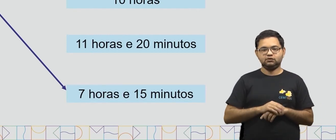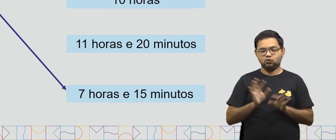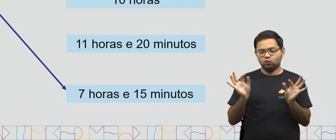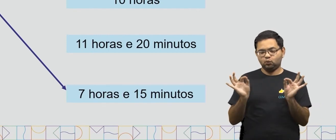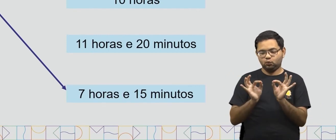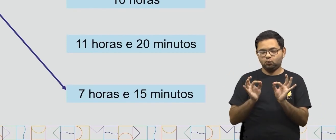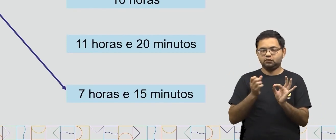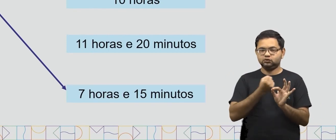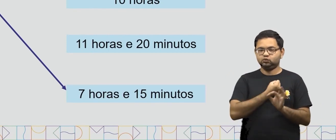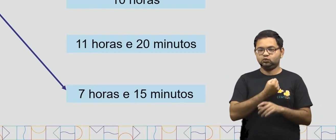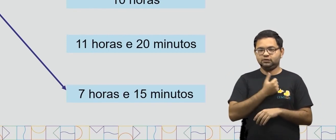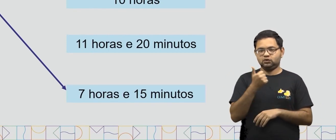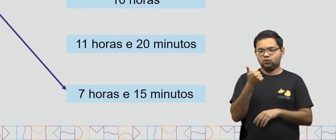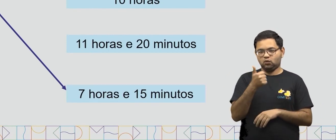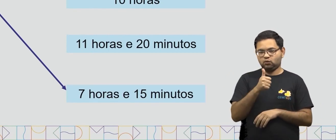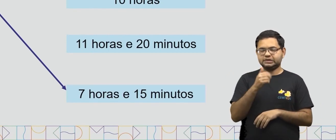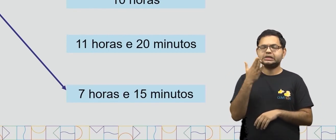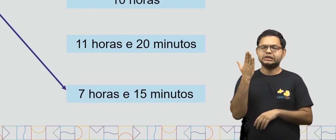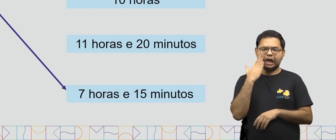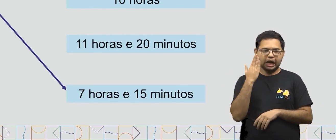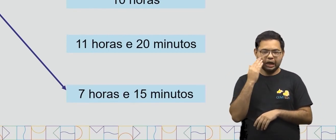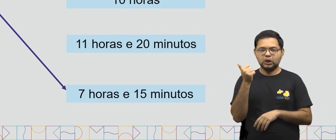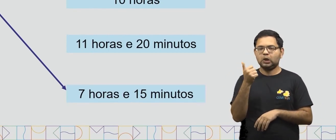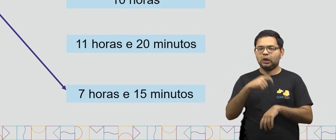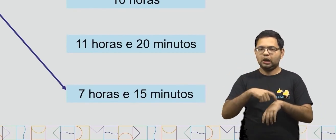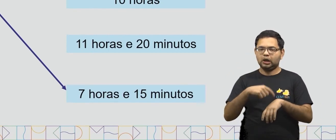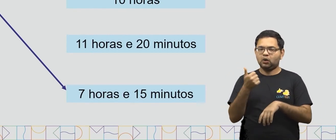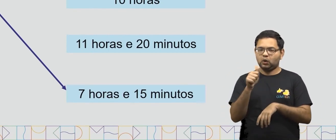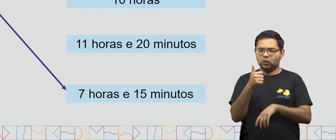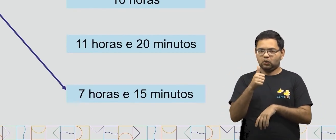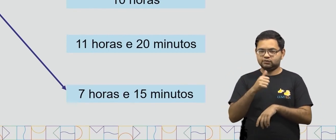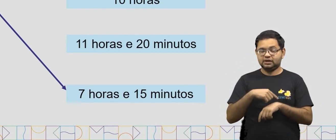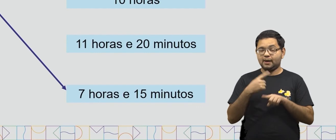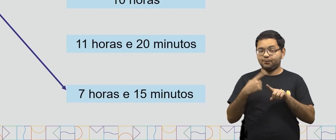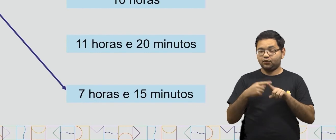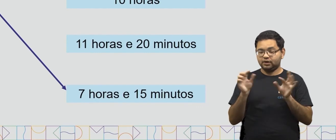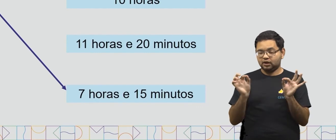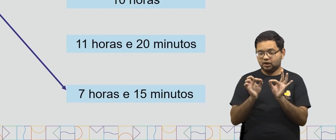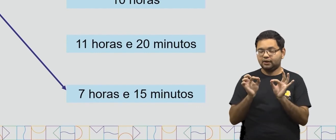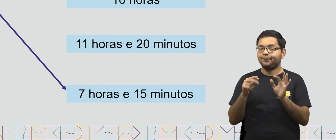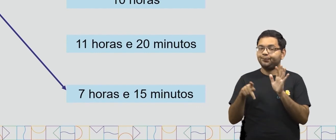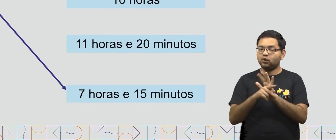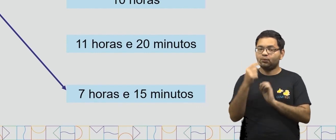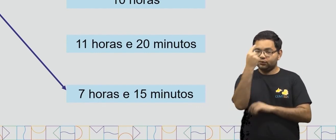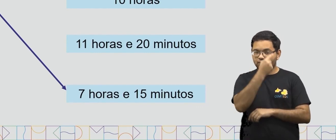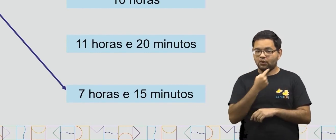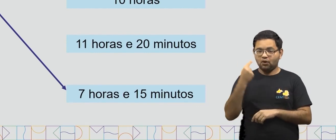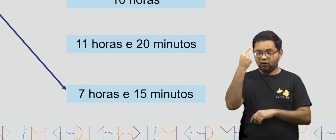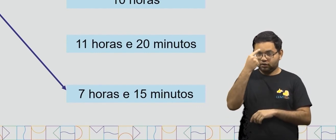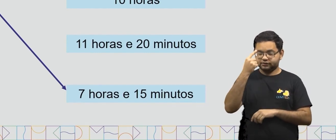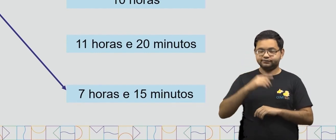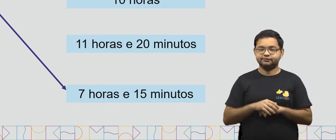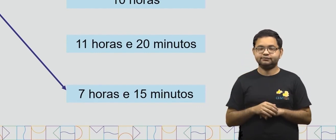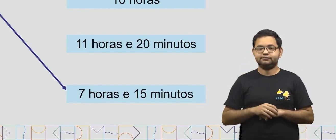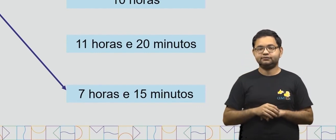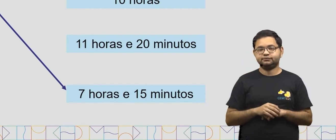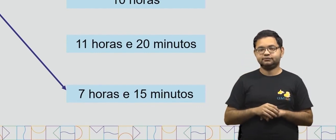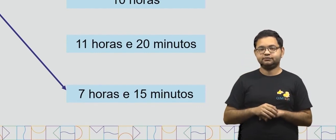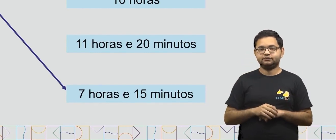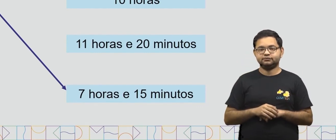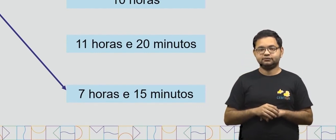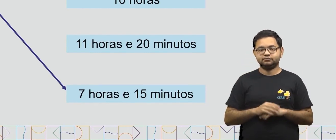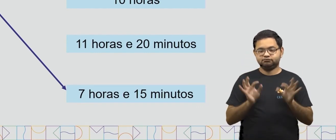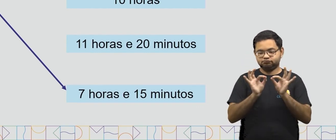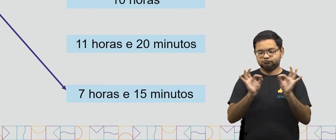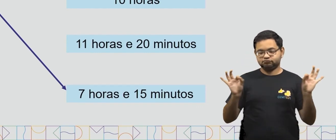sei que são 11 horas, porque o ponteiro pequeno marca as horas. E o ponteiro grande está no